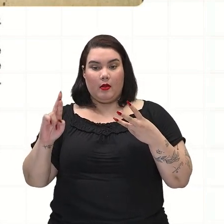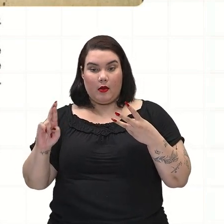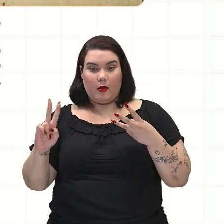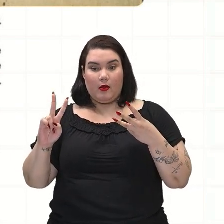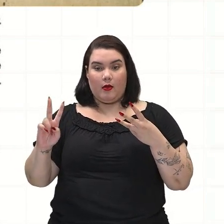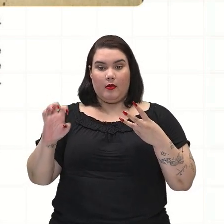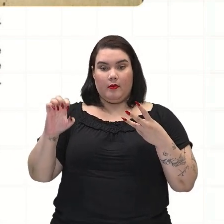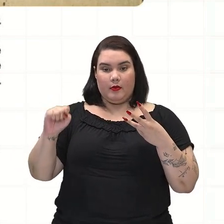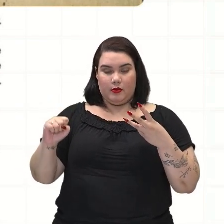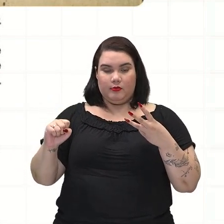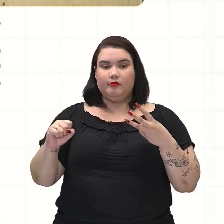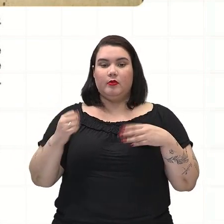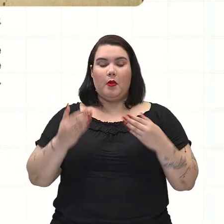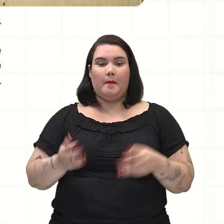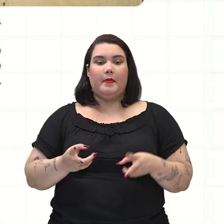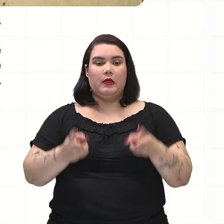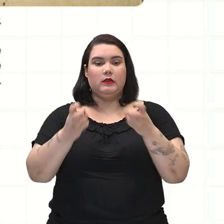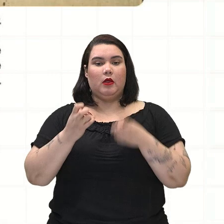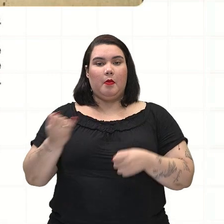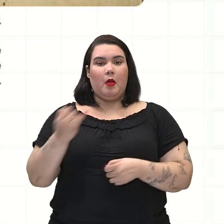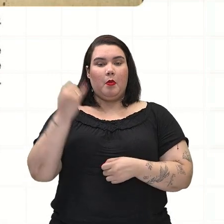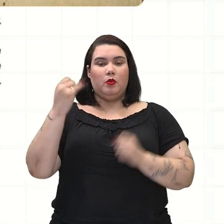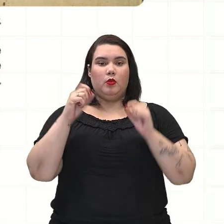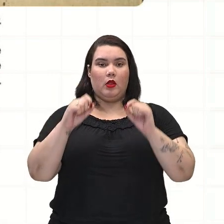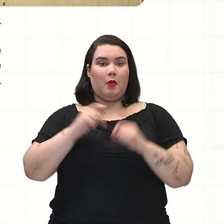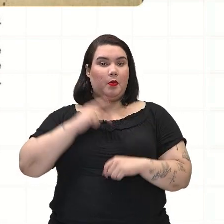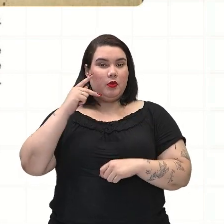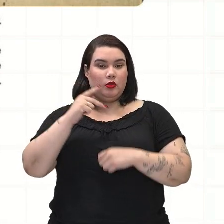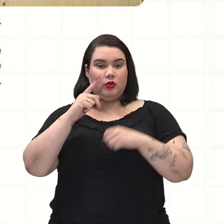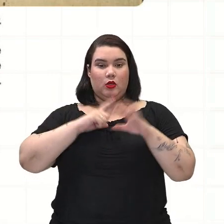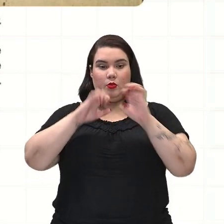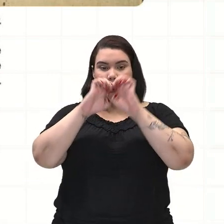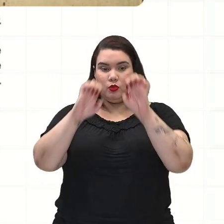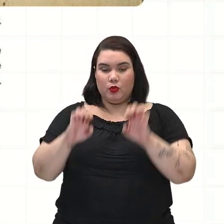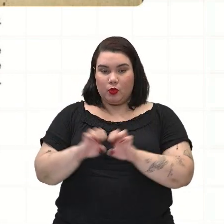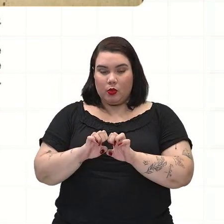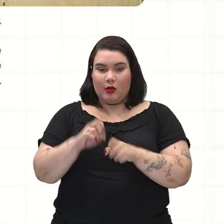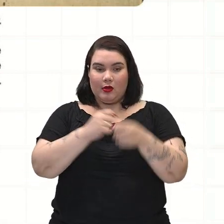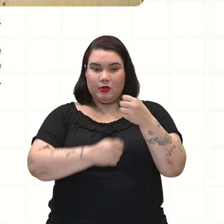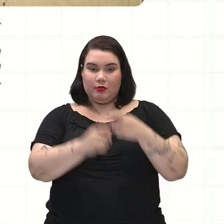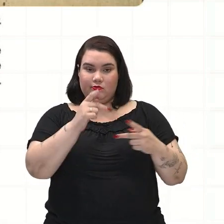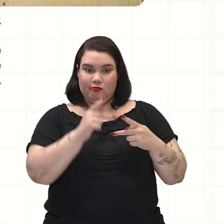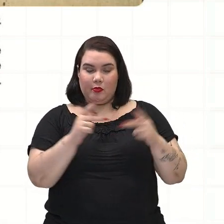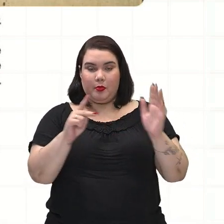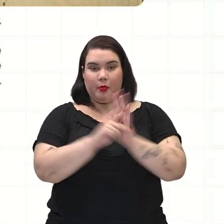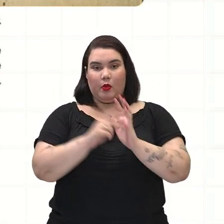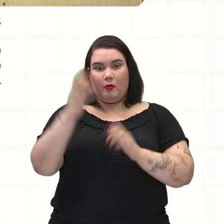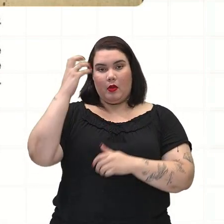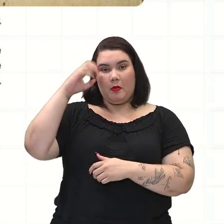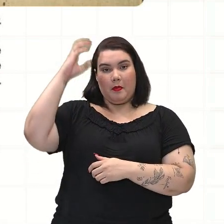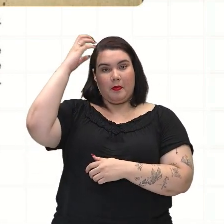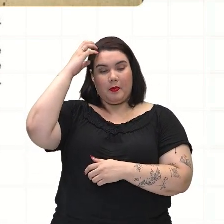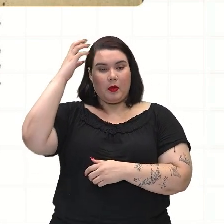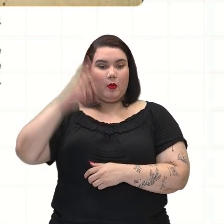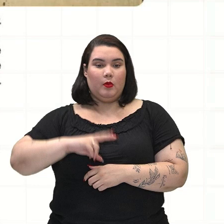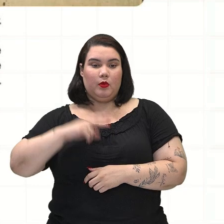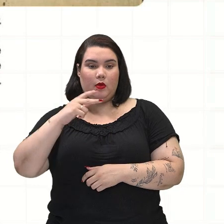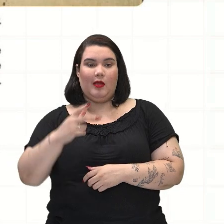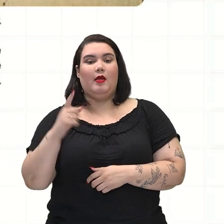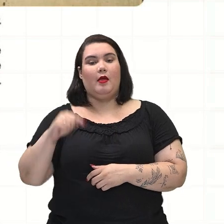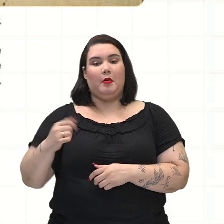colônia da na estrutura política e administrativa do Império